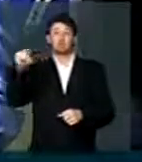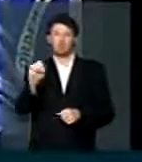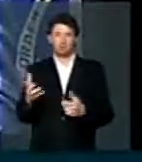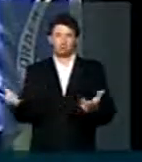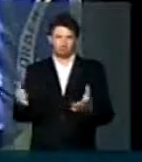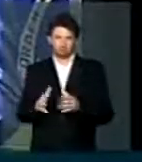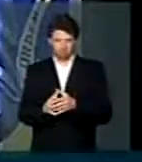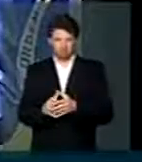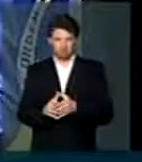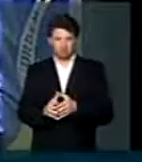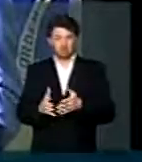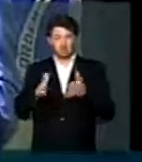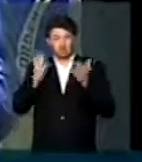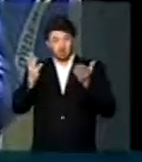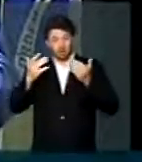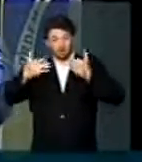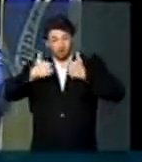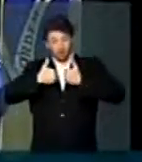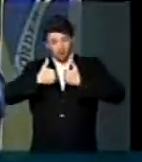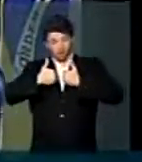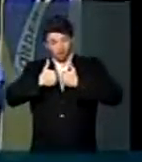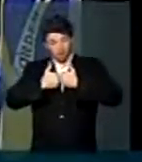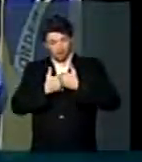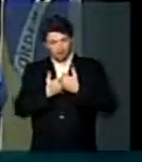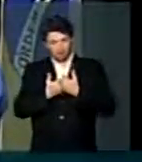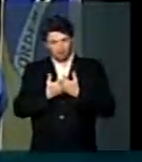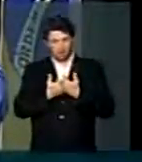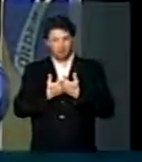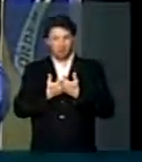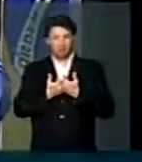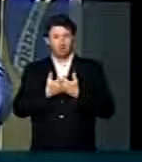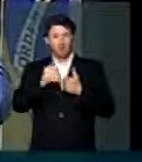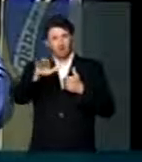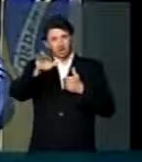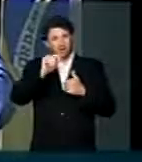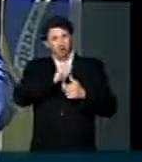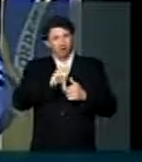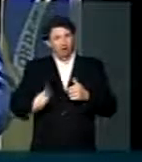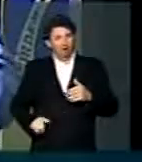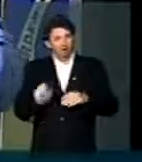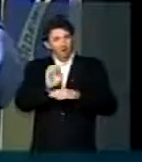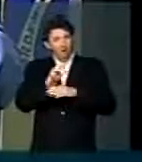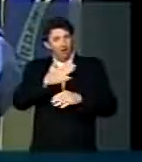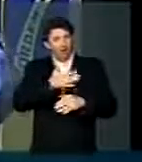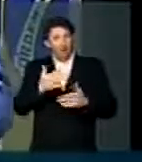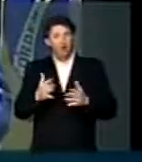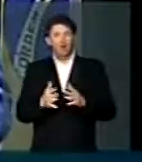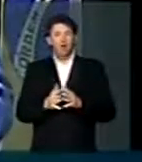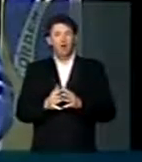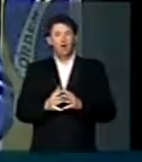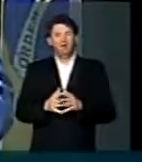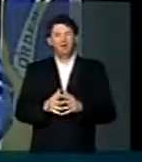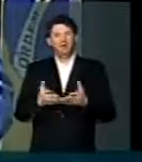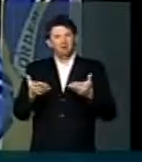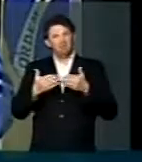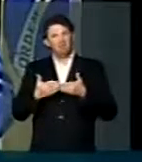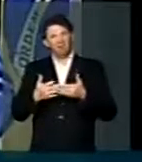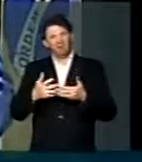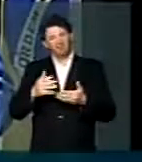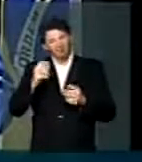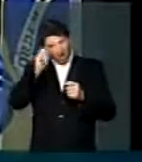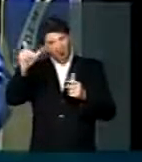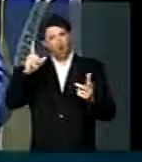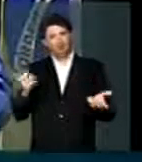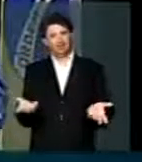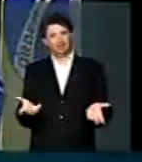seja, está aguardando. Não é o momento desse sonho, dessas quimeras